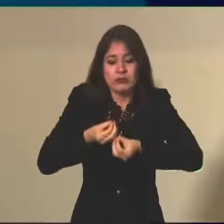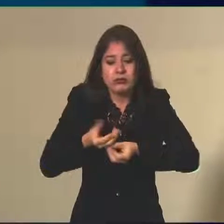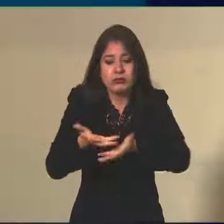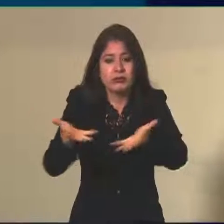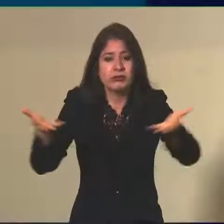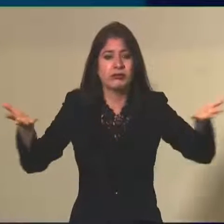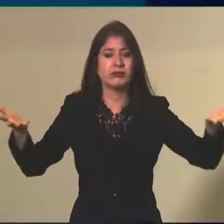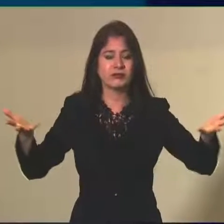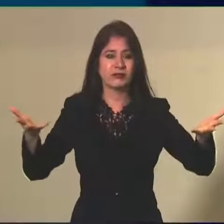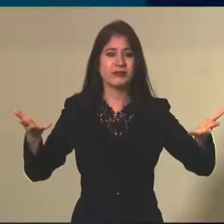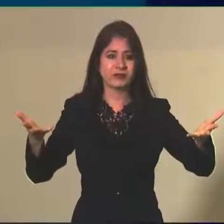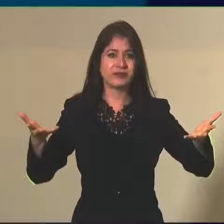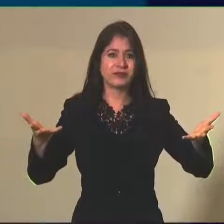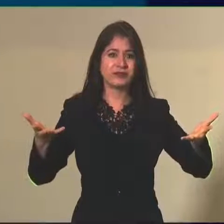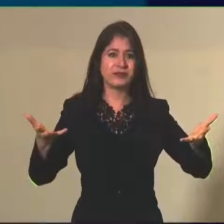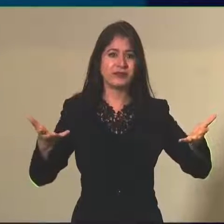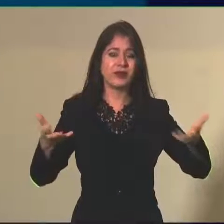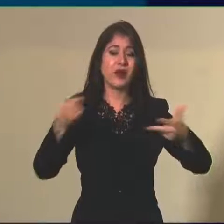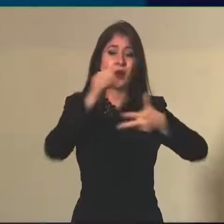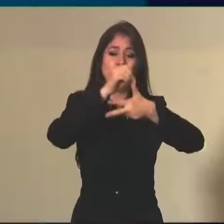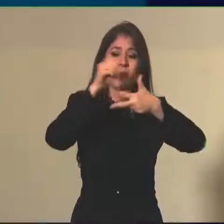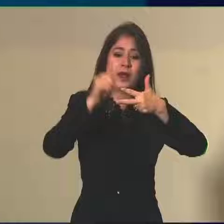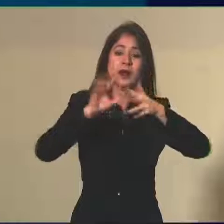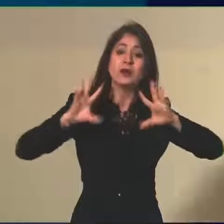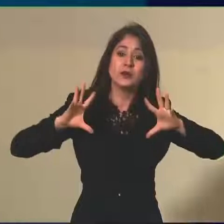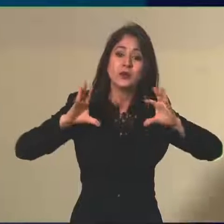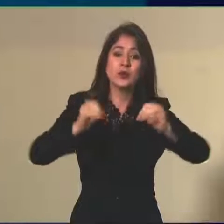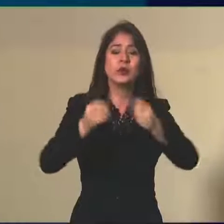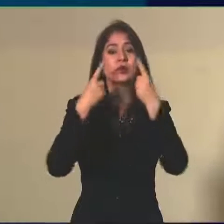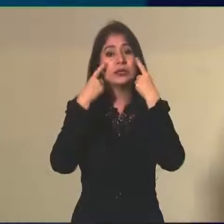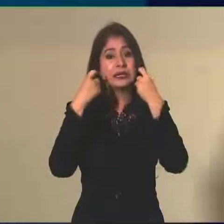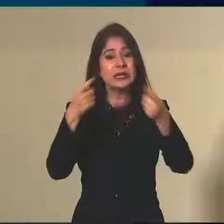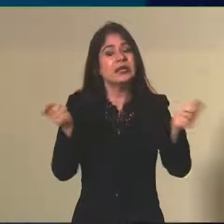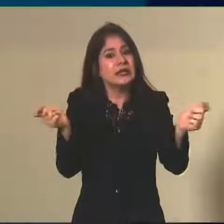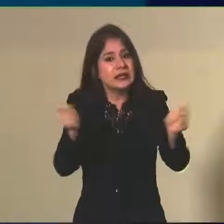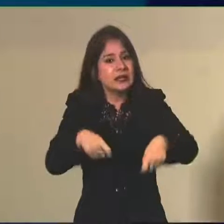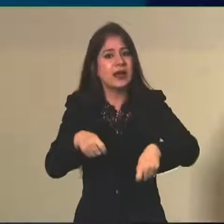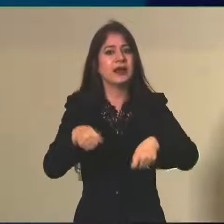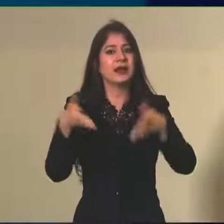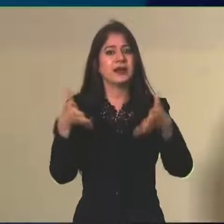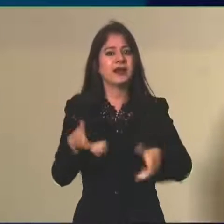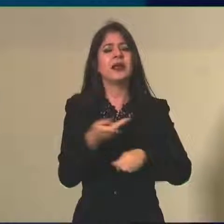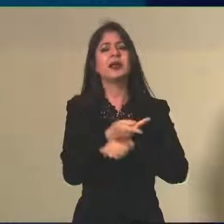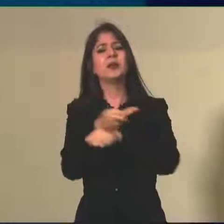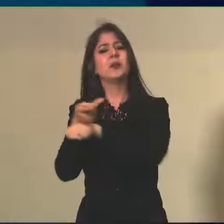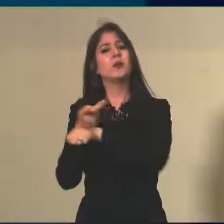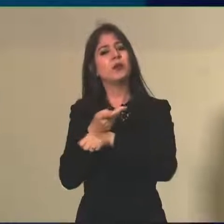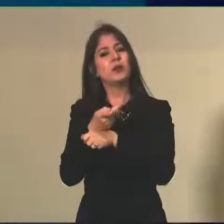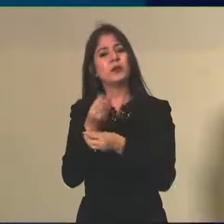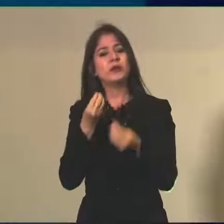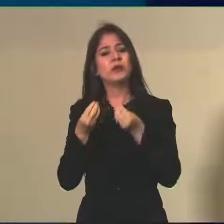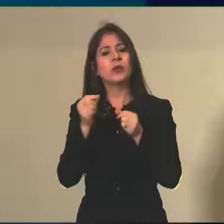o INEM para todos aqueles que têm interesse e a procura pelo exame é feita